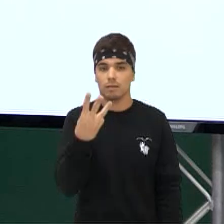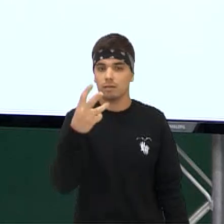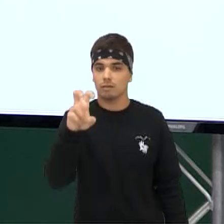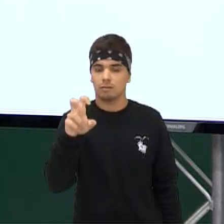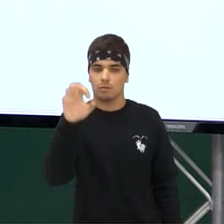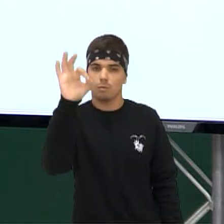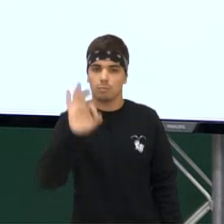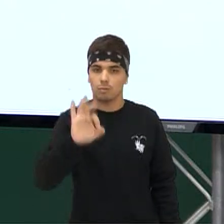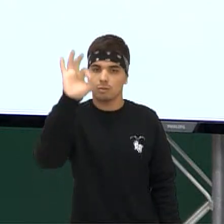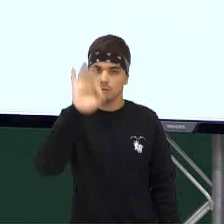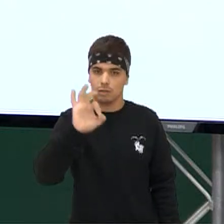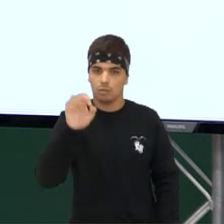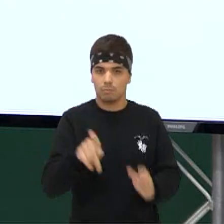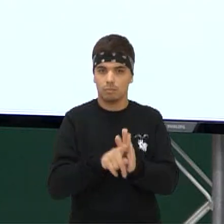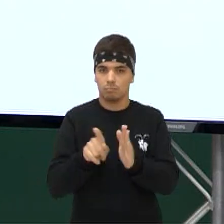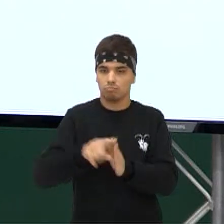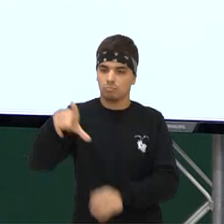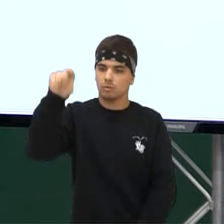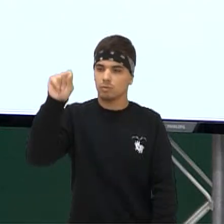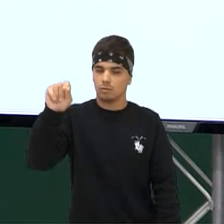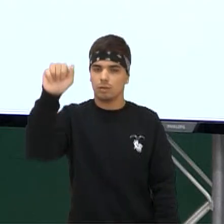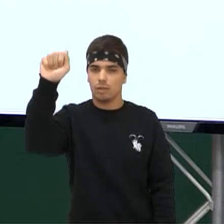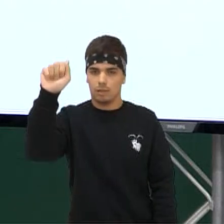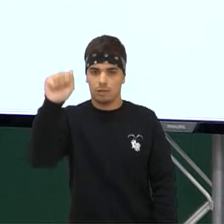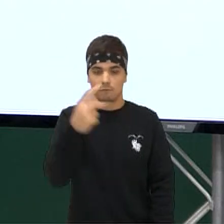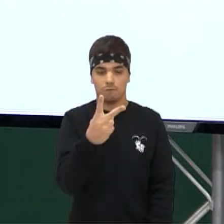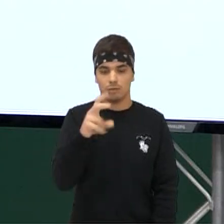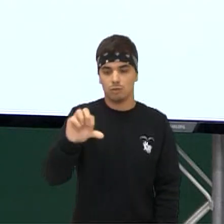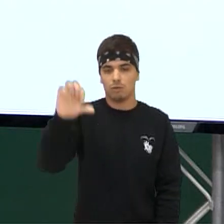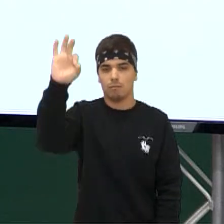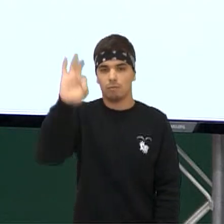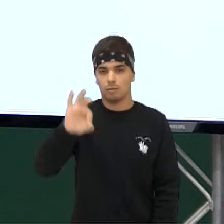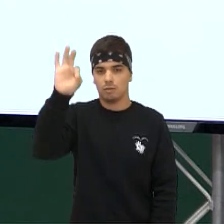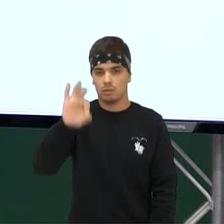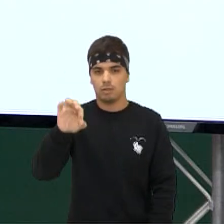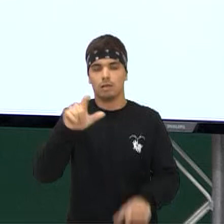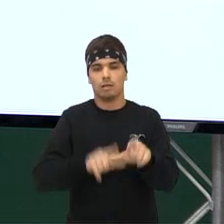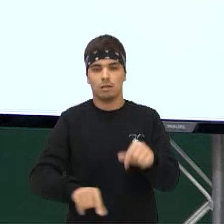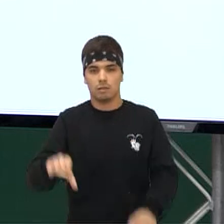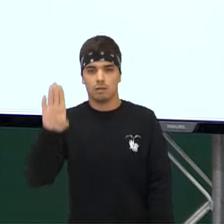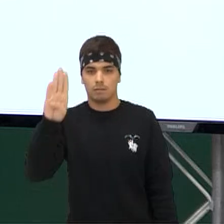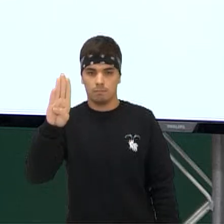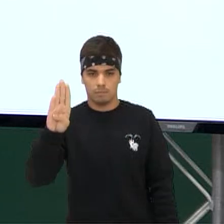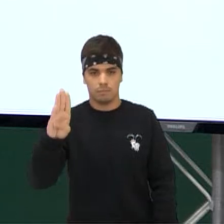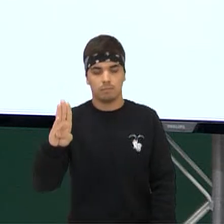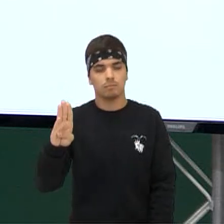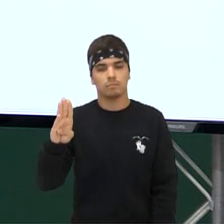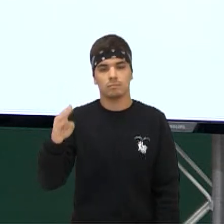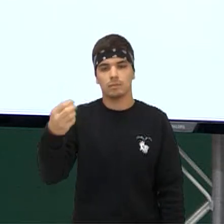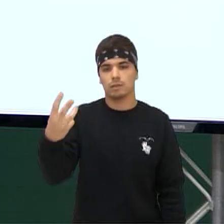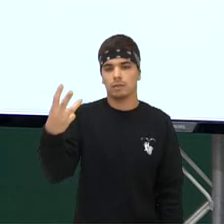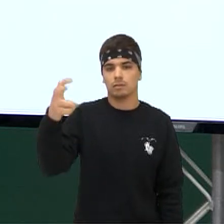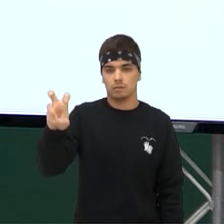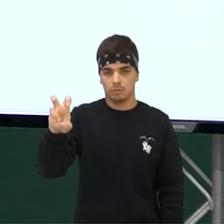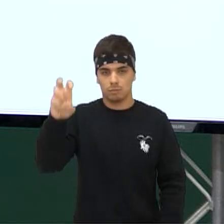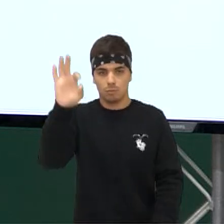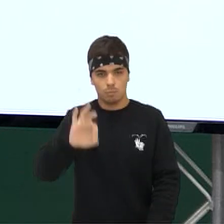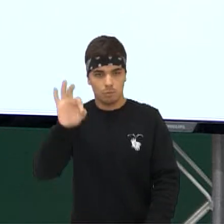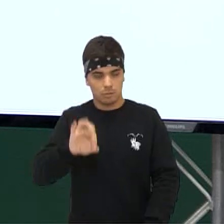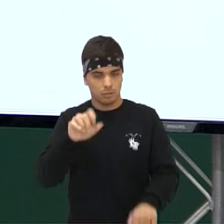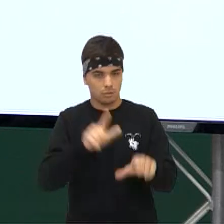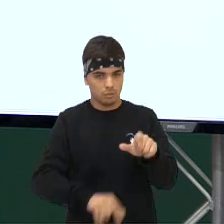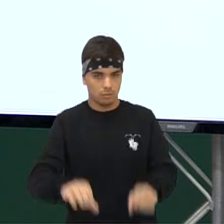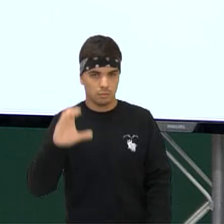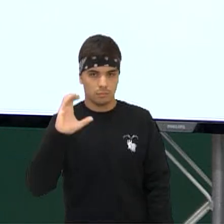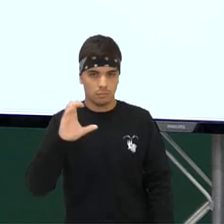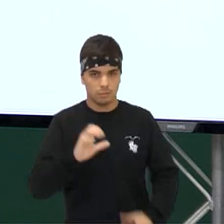% falou alternativa A 29% falou sobre a alternativa B E 35% é a